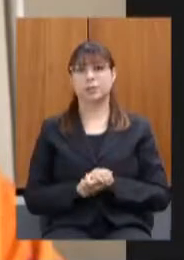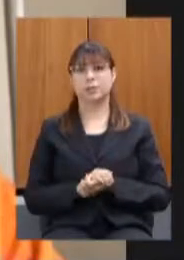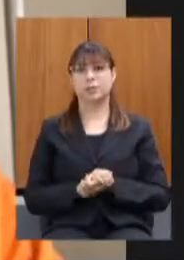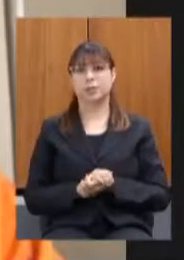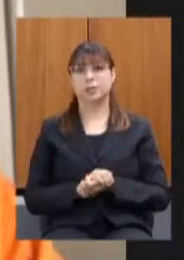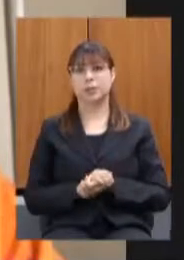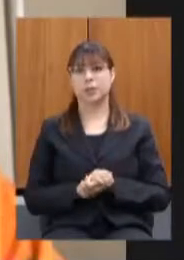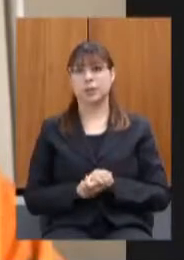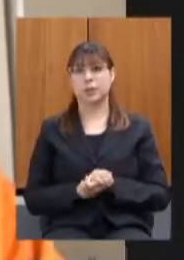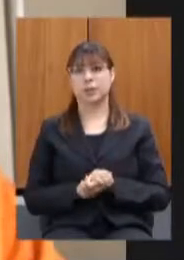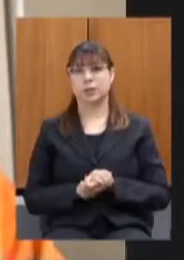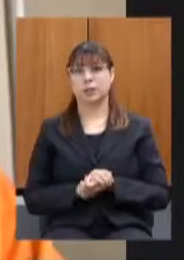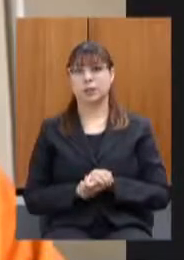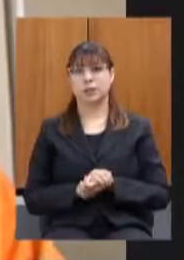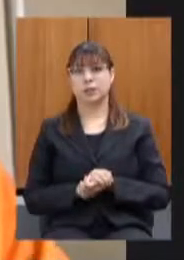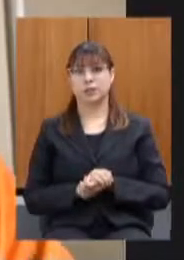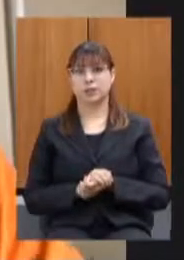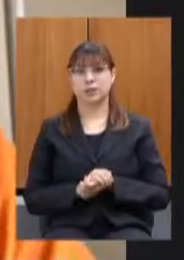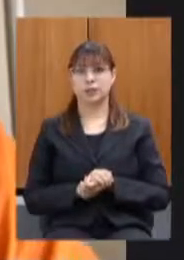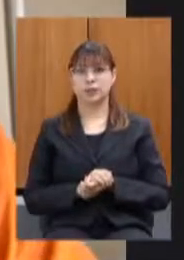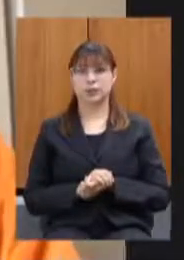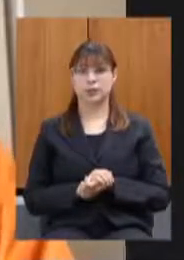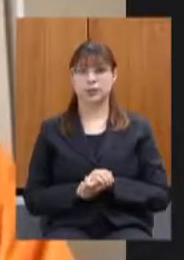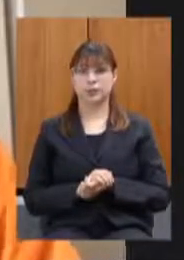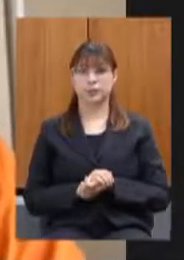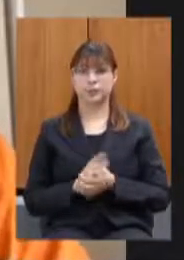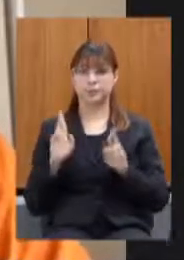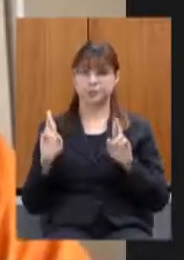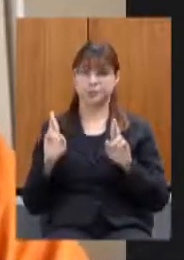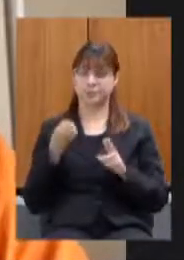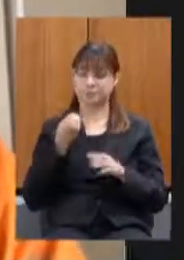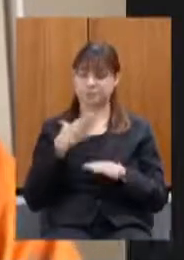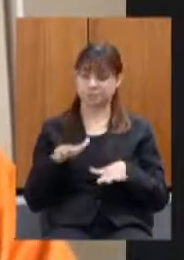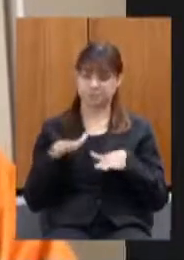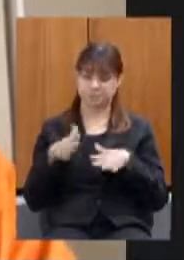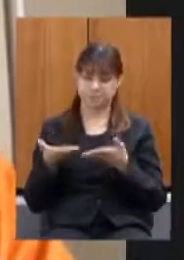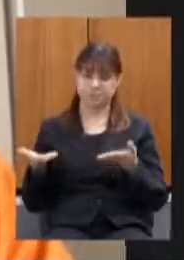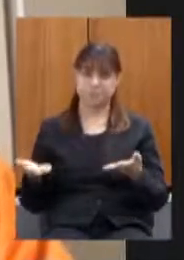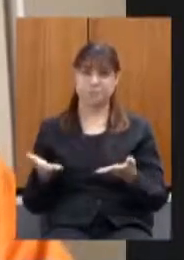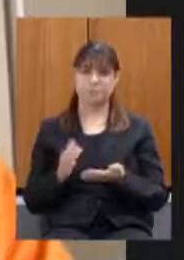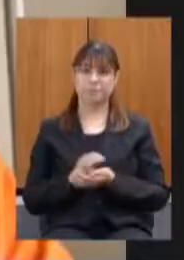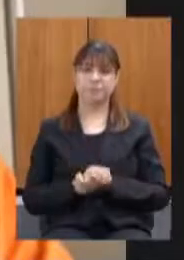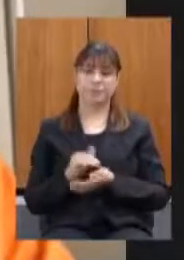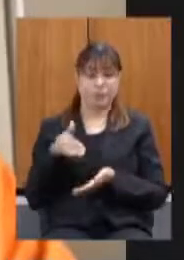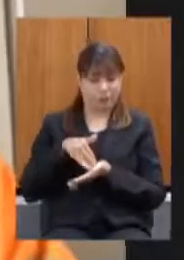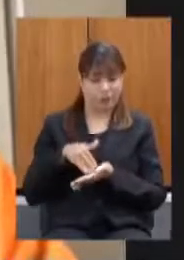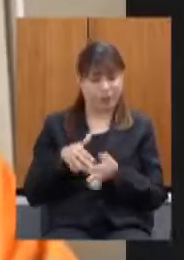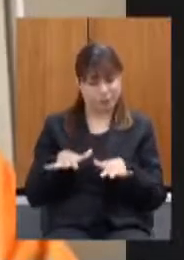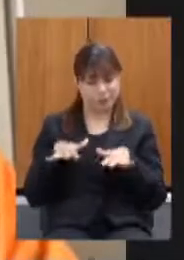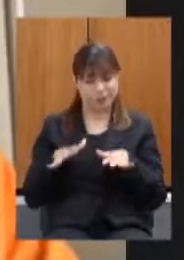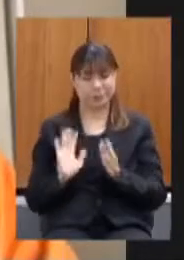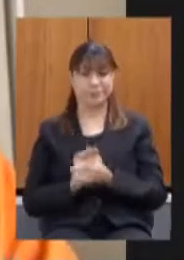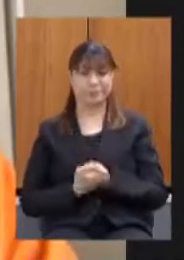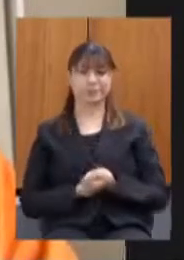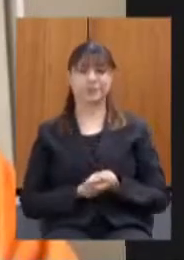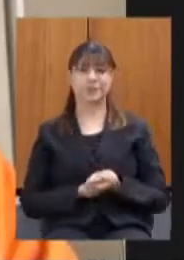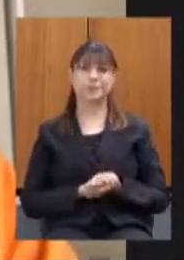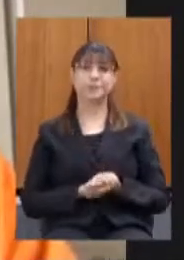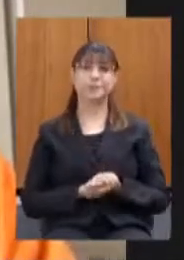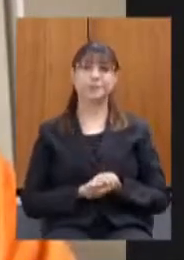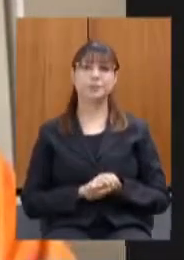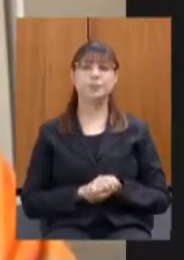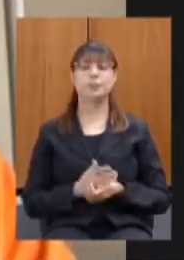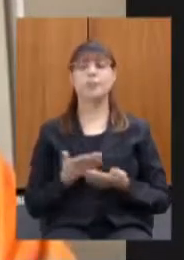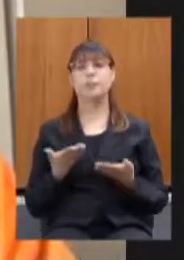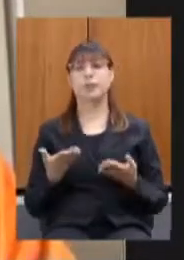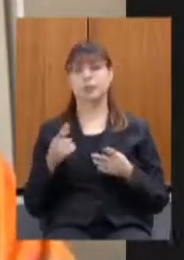te recepcionando mas espero que tenha uma boa audiência final de audiência na verdade são duas